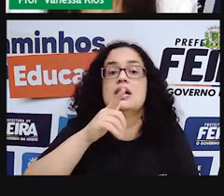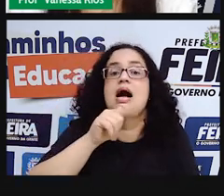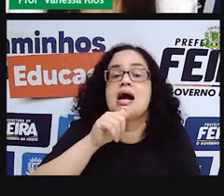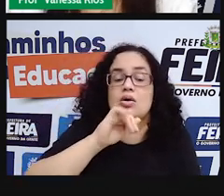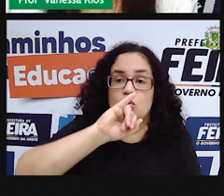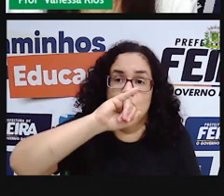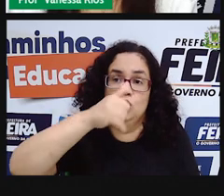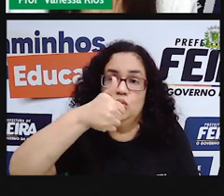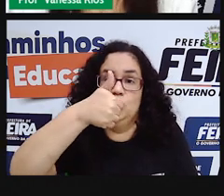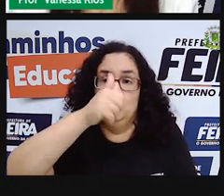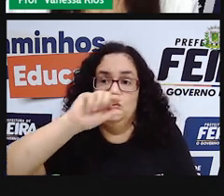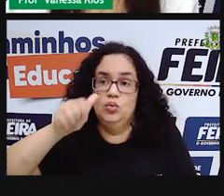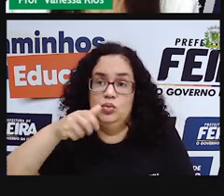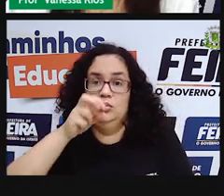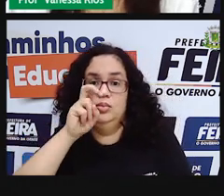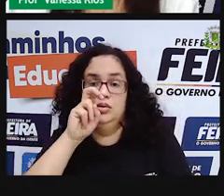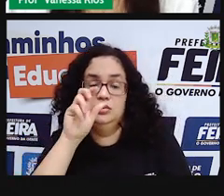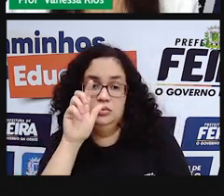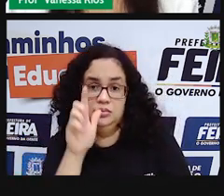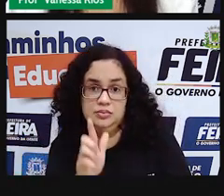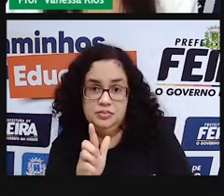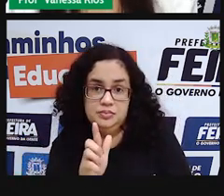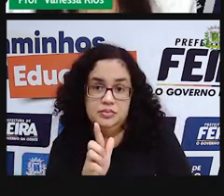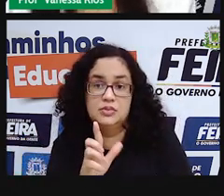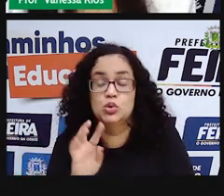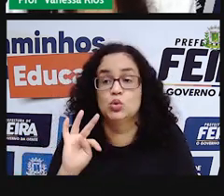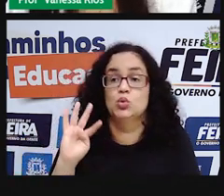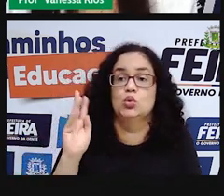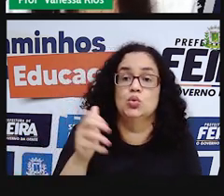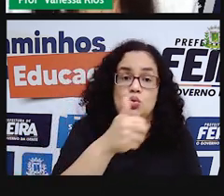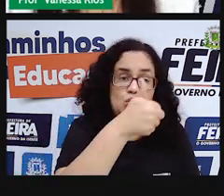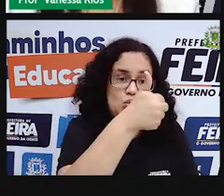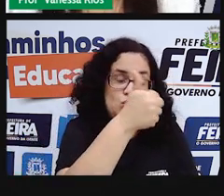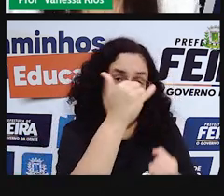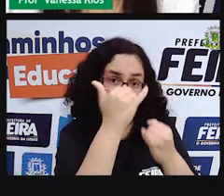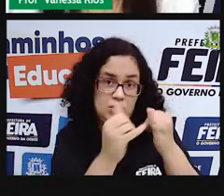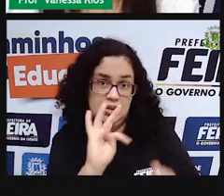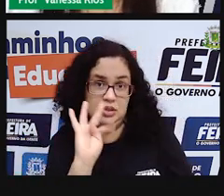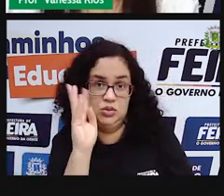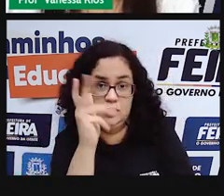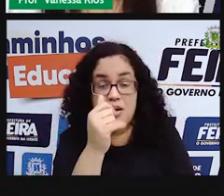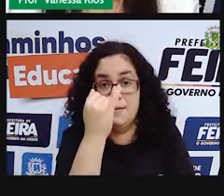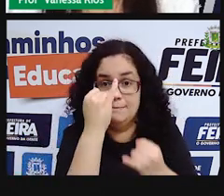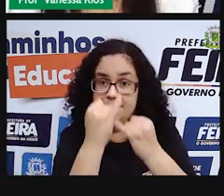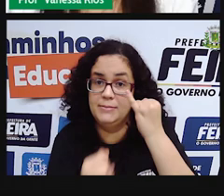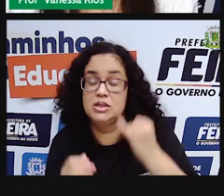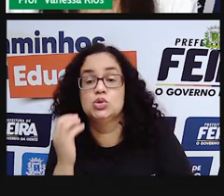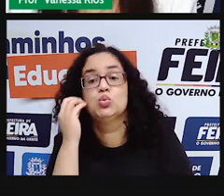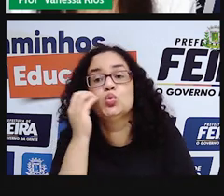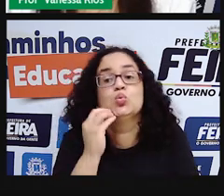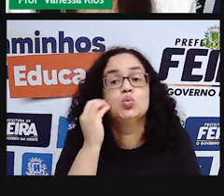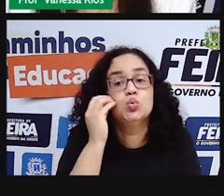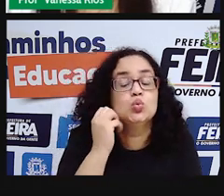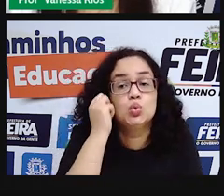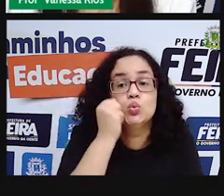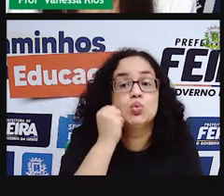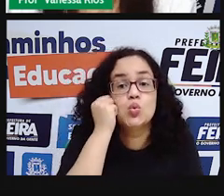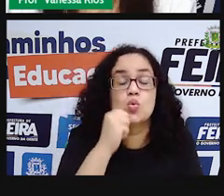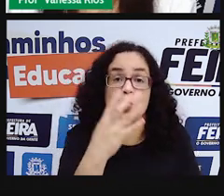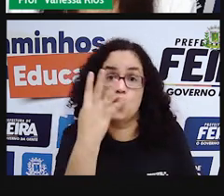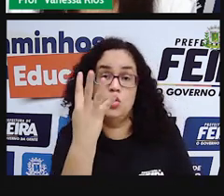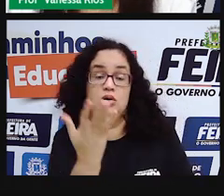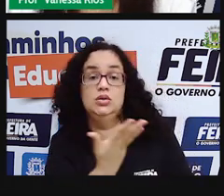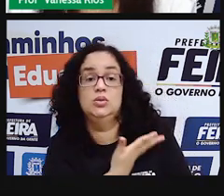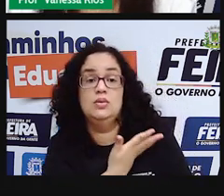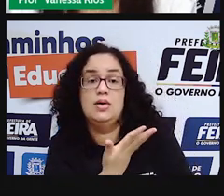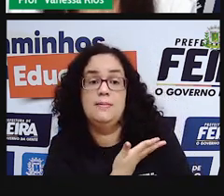litro e meio, né? um litro inteiro e a metade de um litro de suco entre seus quatro amigos. Então, tem aí